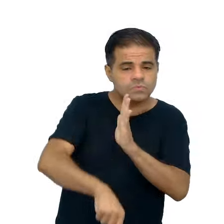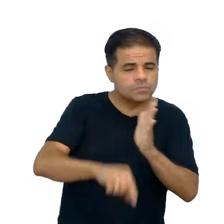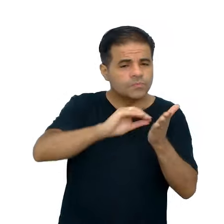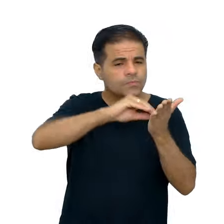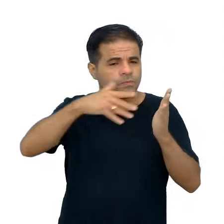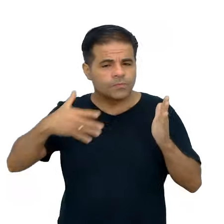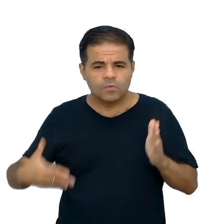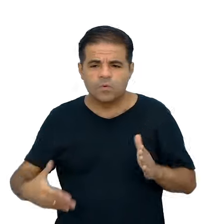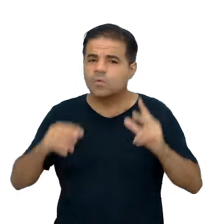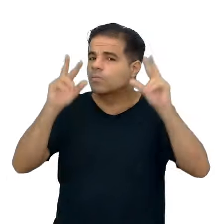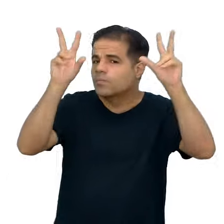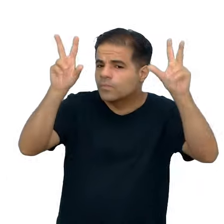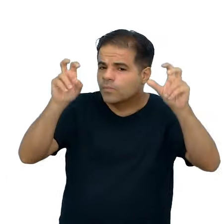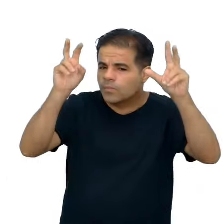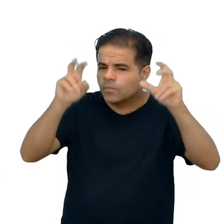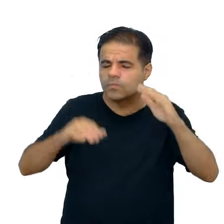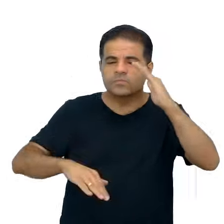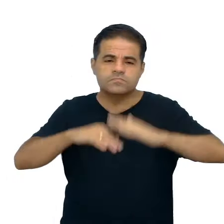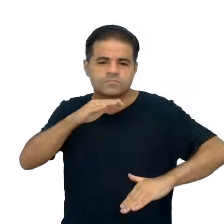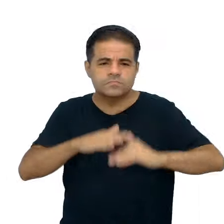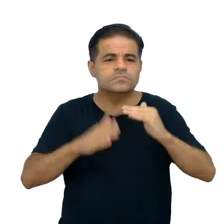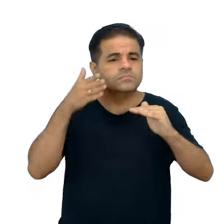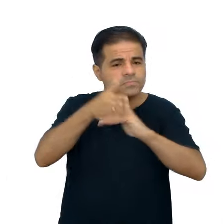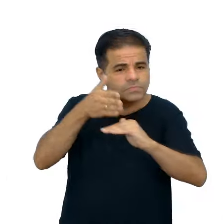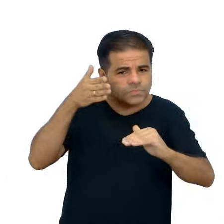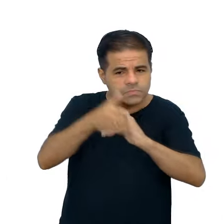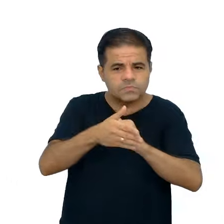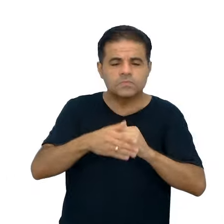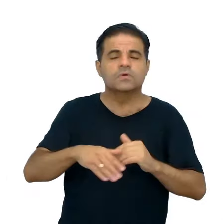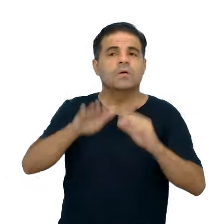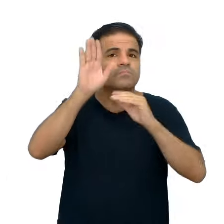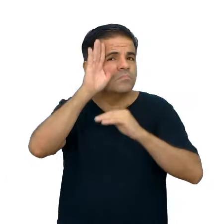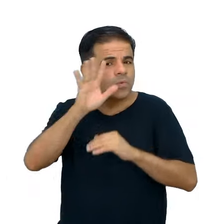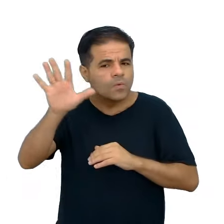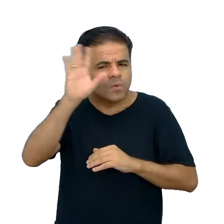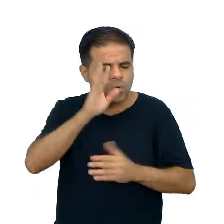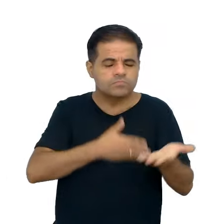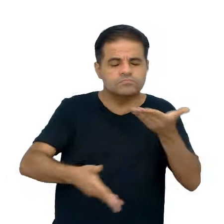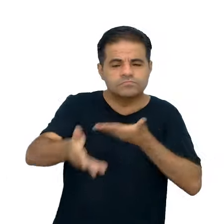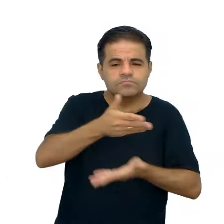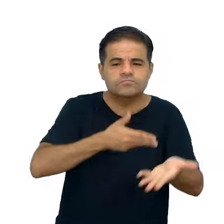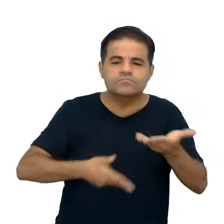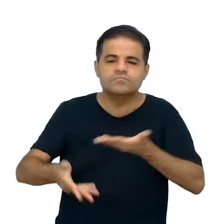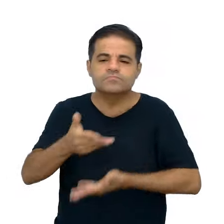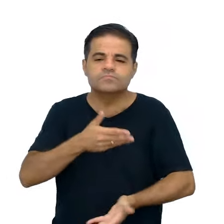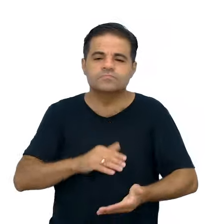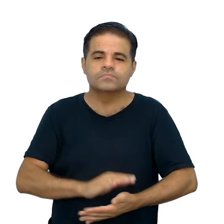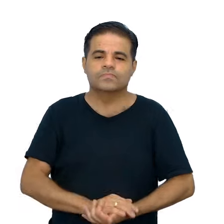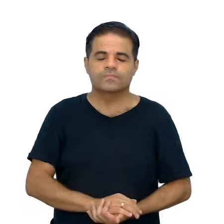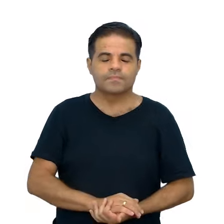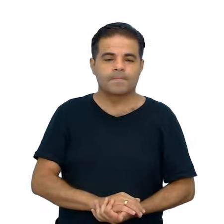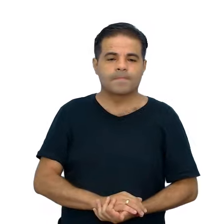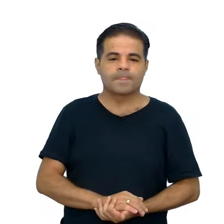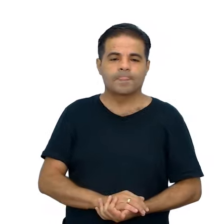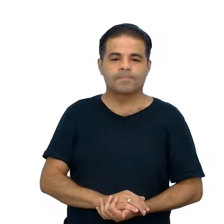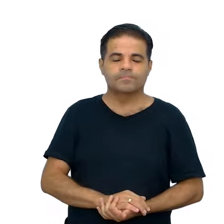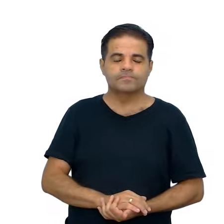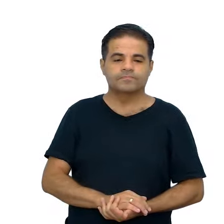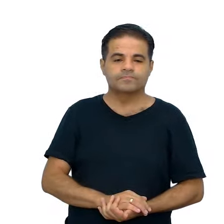um pouquinho mais sobre essas acepções, teóricas com relação à